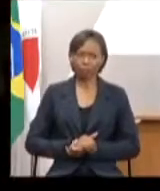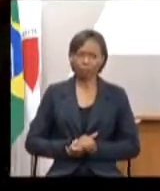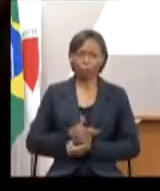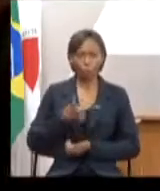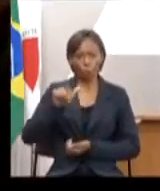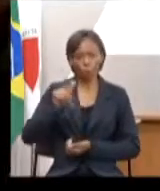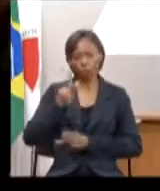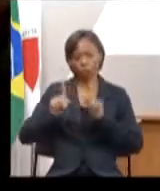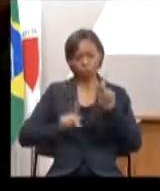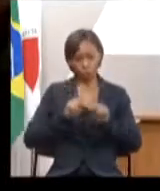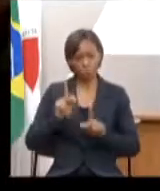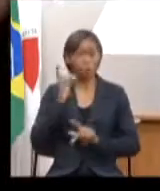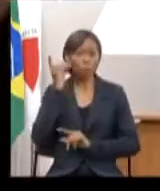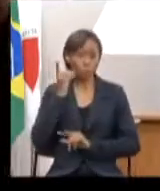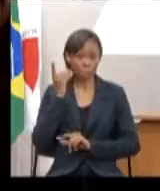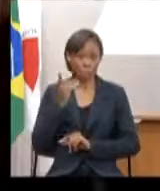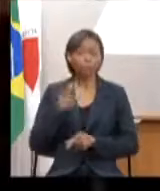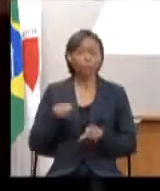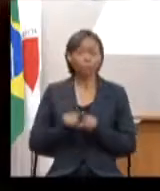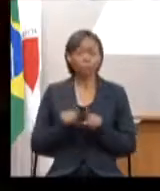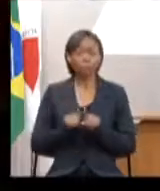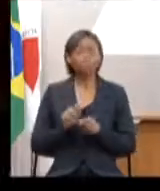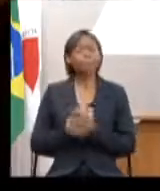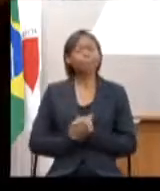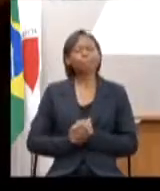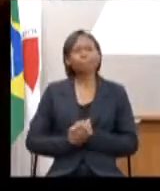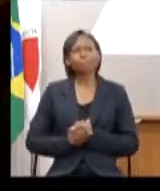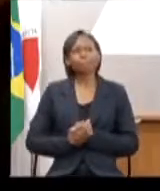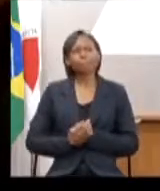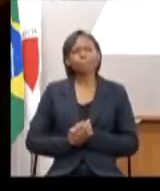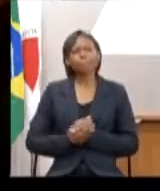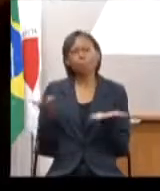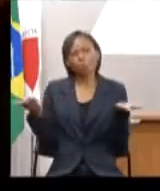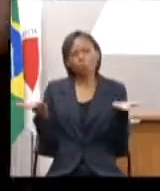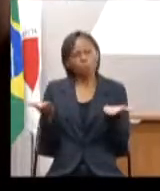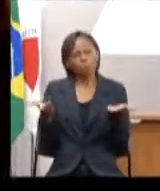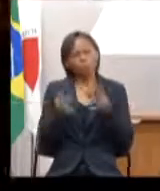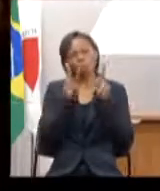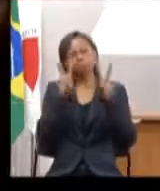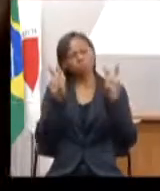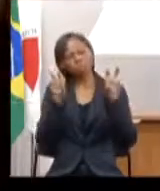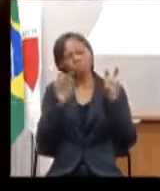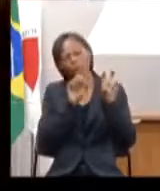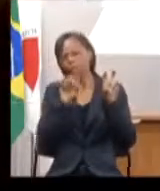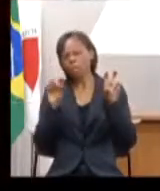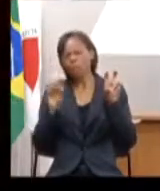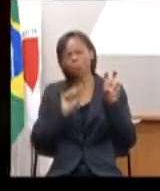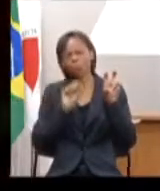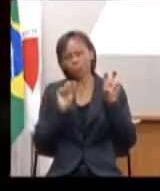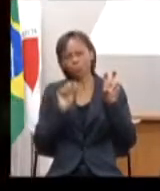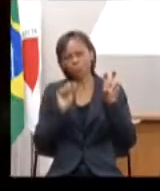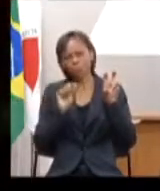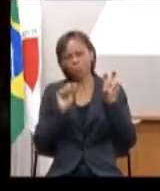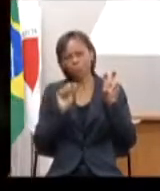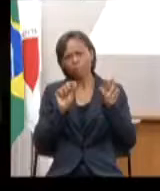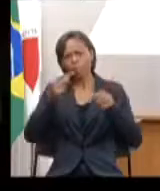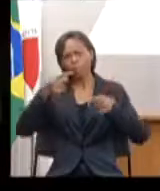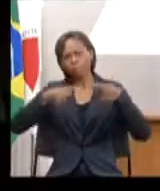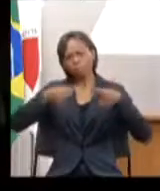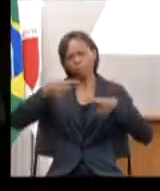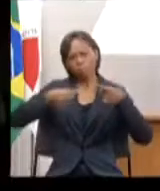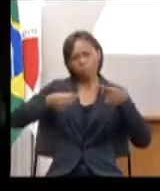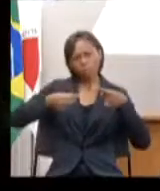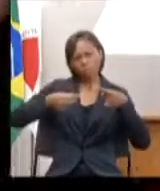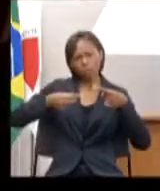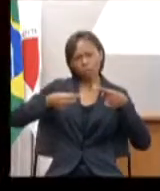deputados e deputadas. O tema que nos traz aqui hoje é a discussão da revisão do PPAG.